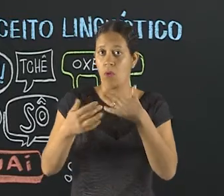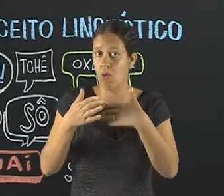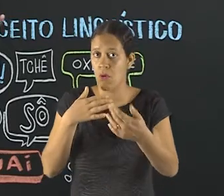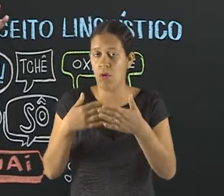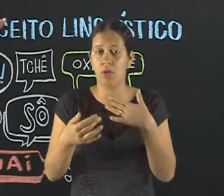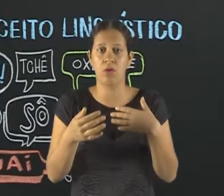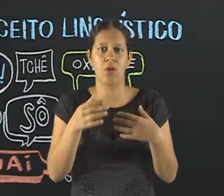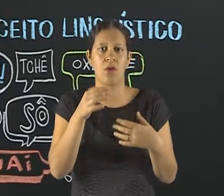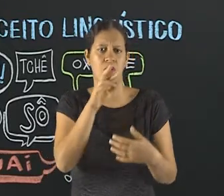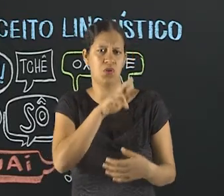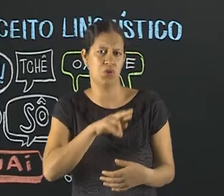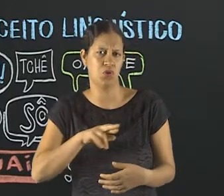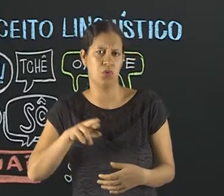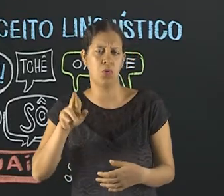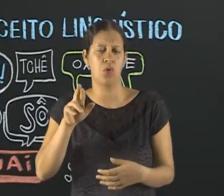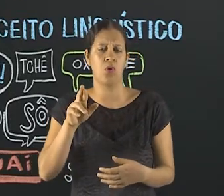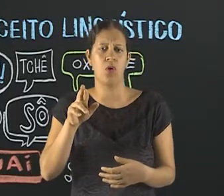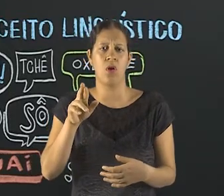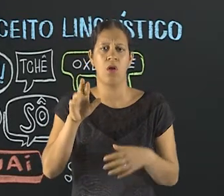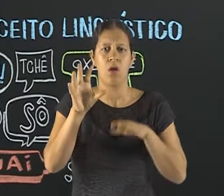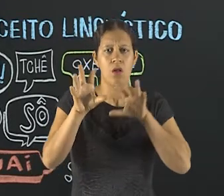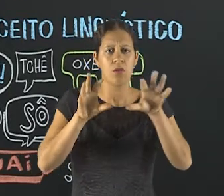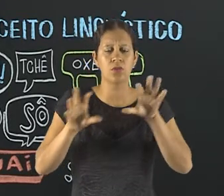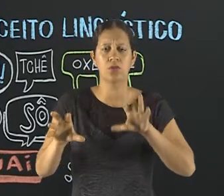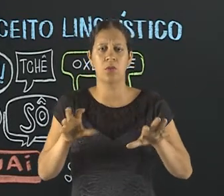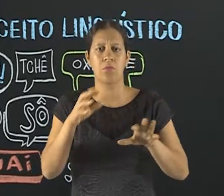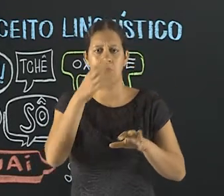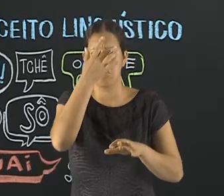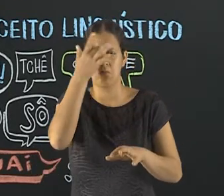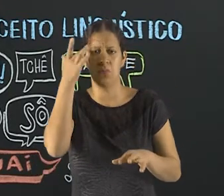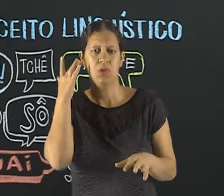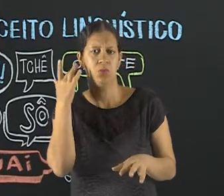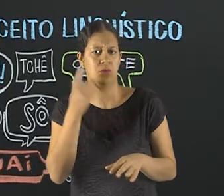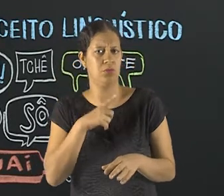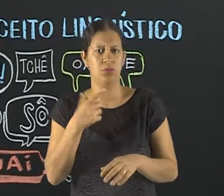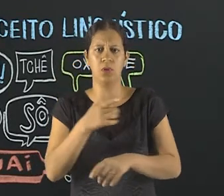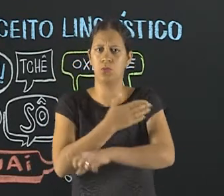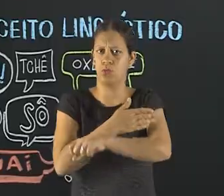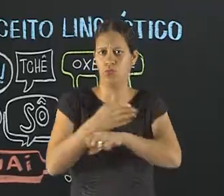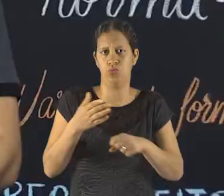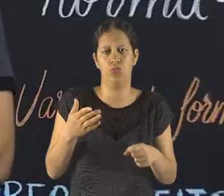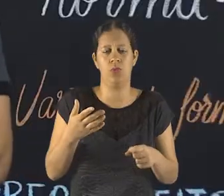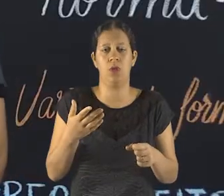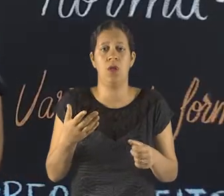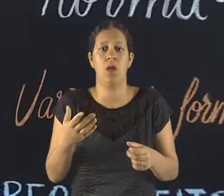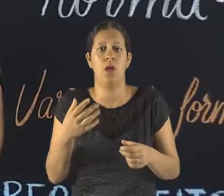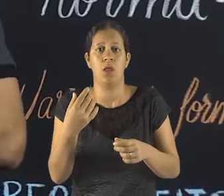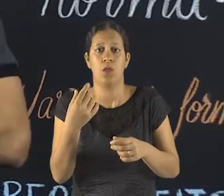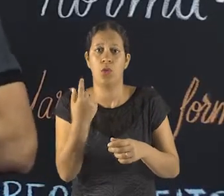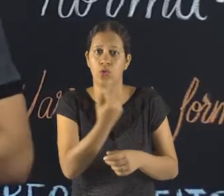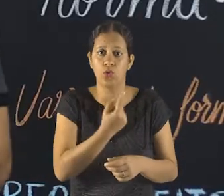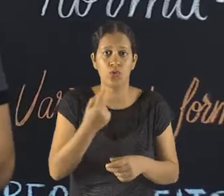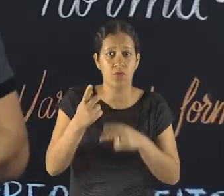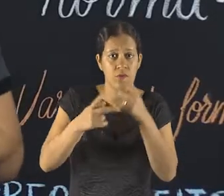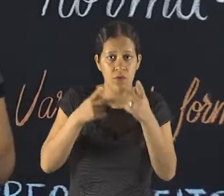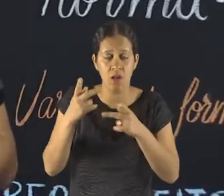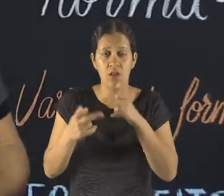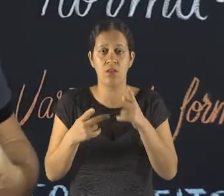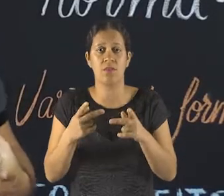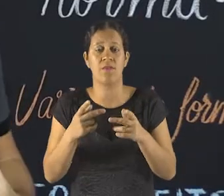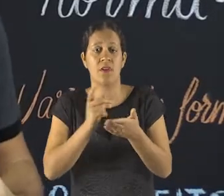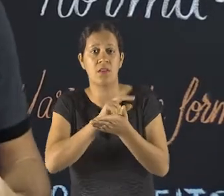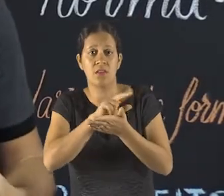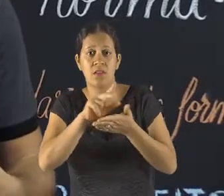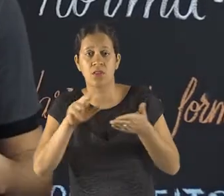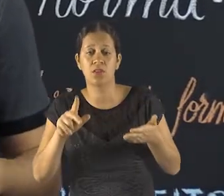região, algumas pessoas acham estranho. Sabe por quê? Porque falta o hábito, falta o costume de utilizar essa variedade. Quando a gente fala nas variedades